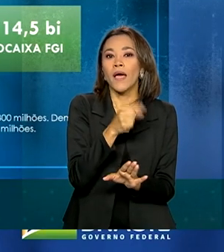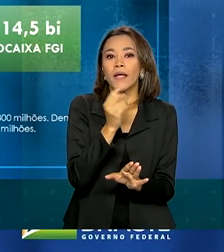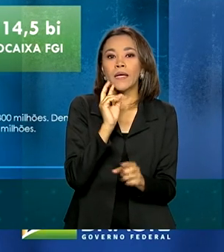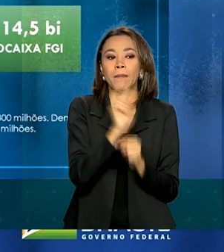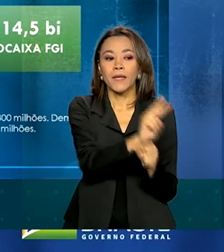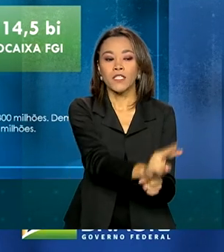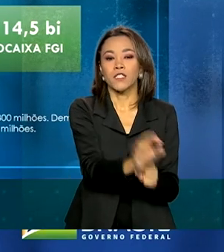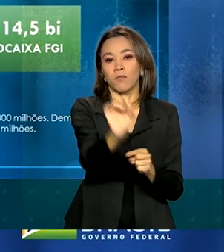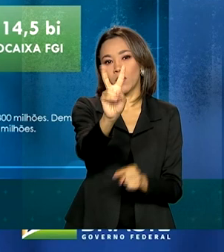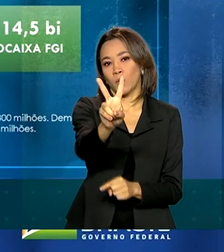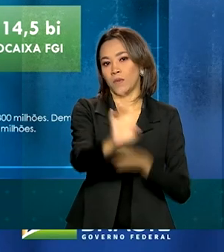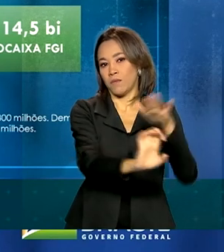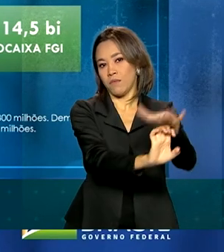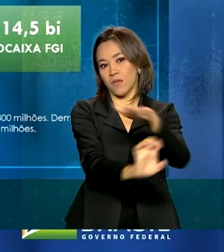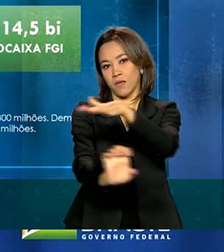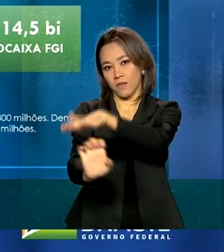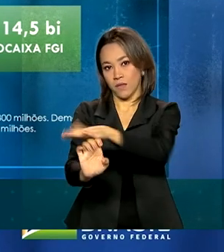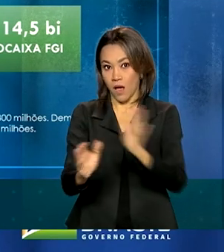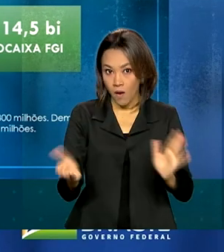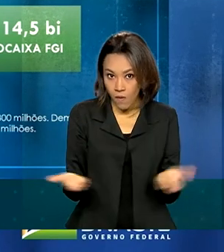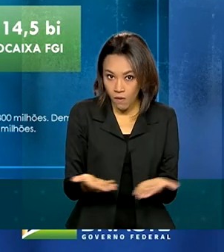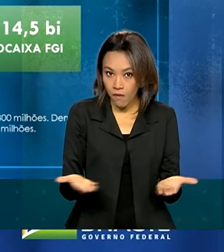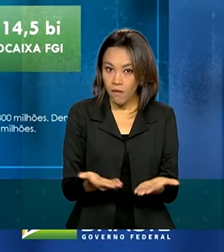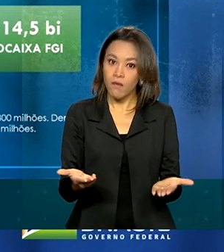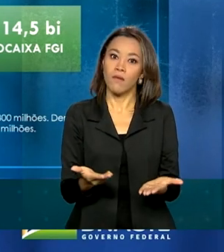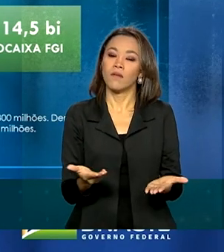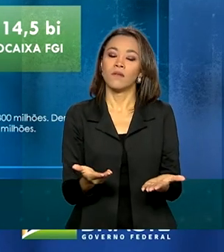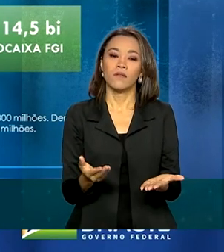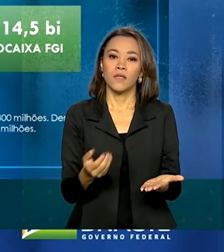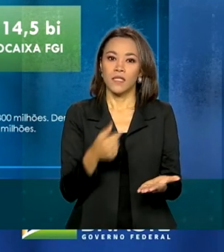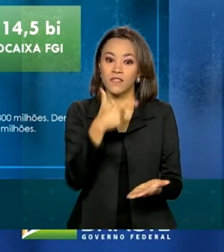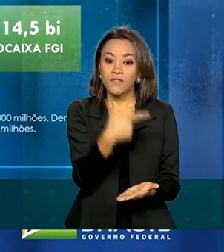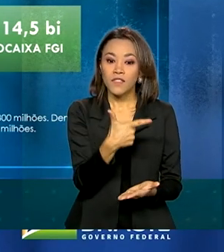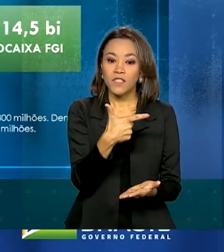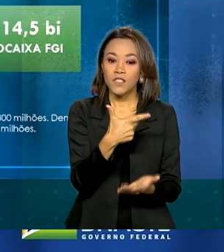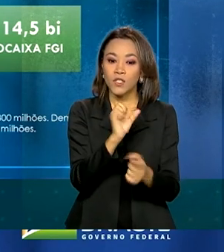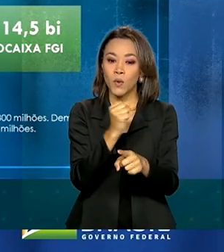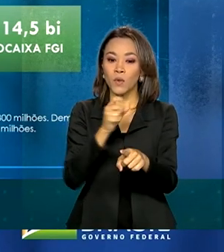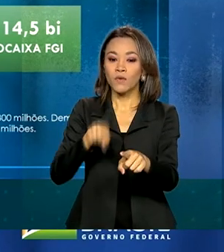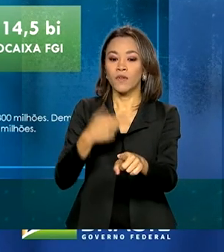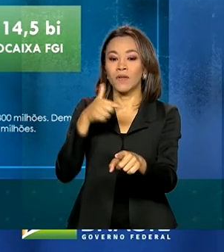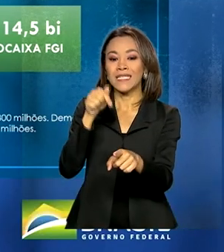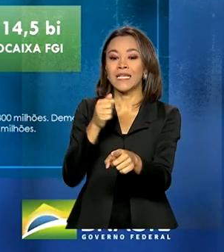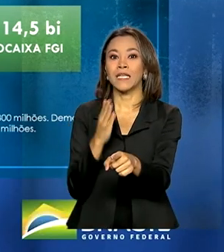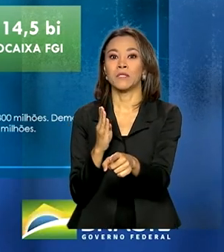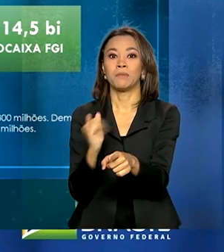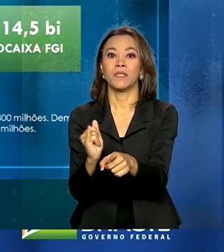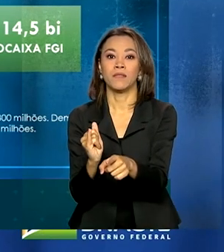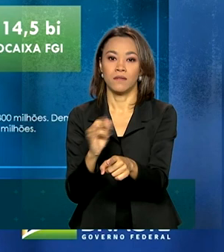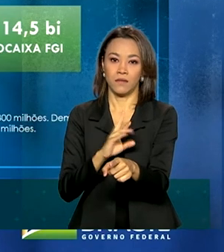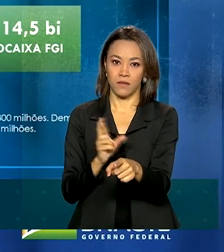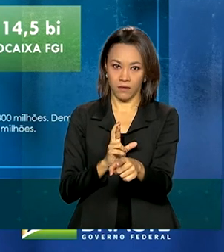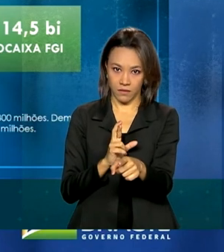duas empresas. Agora, esses R 28,7 bilhões